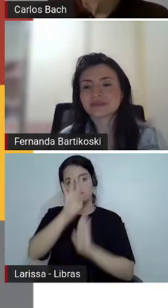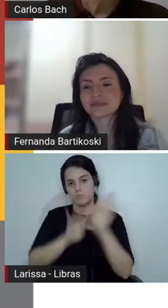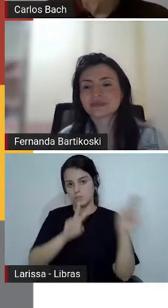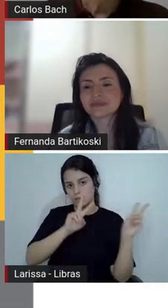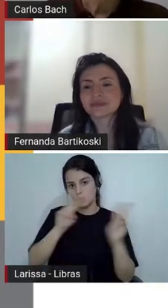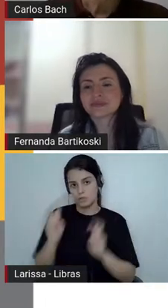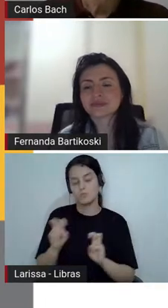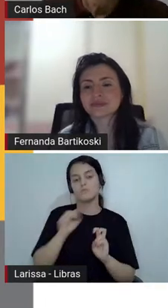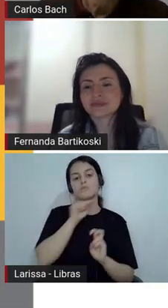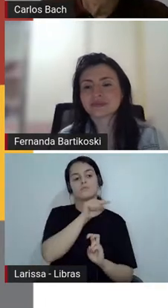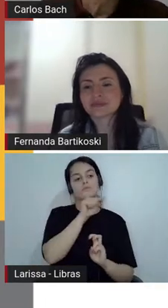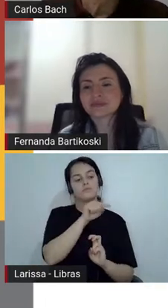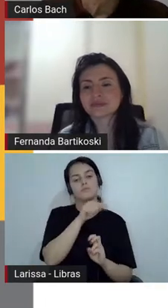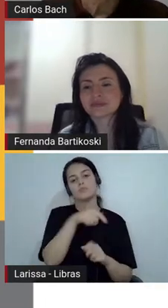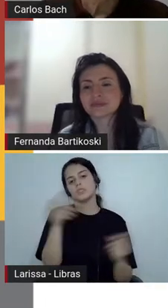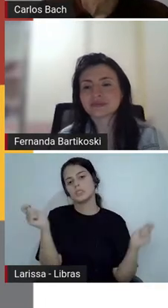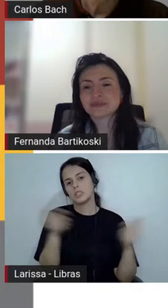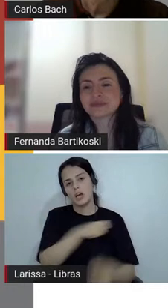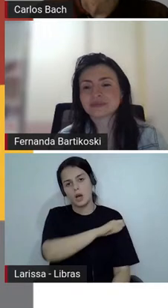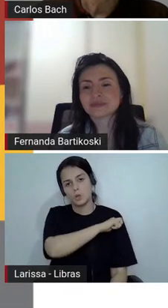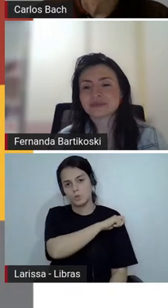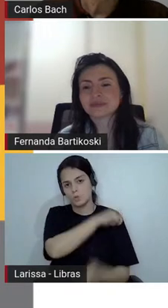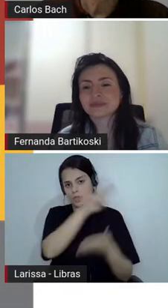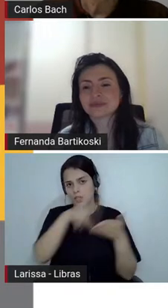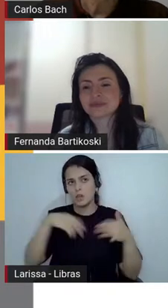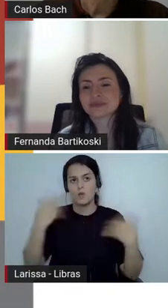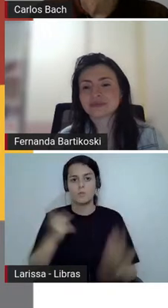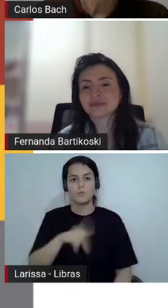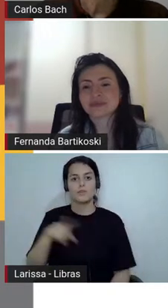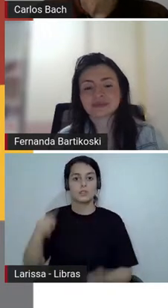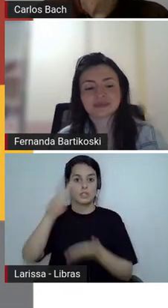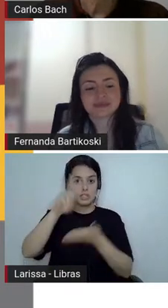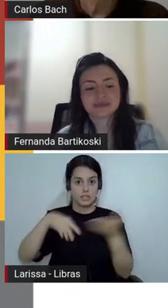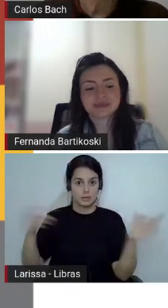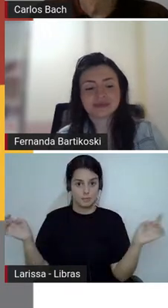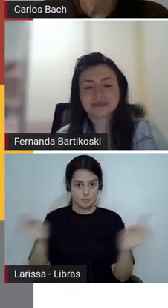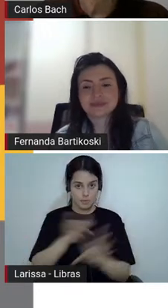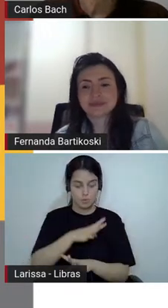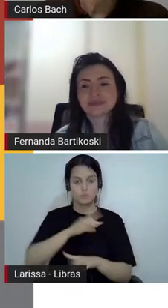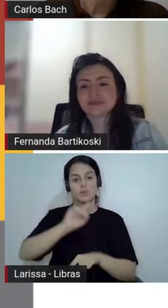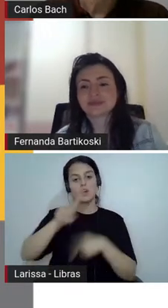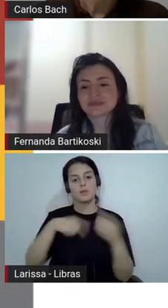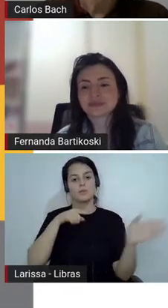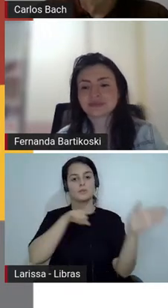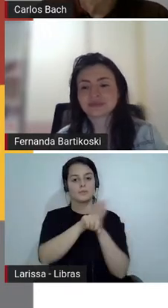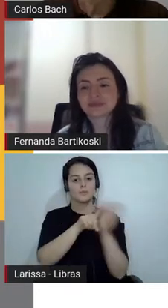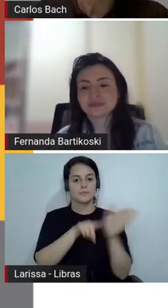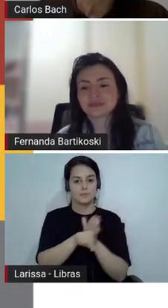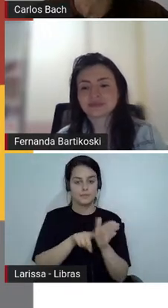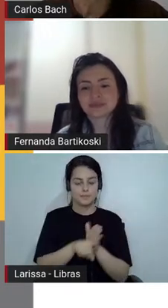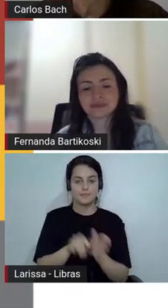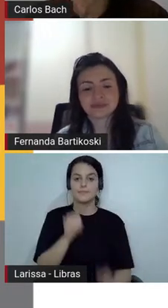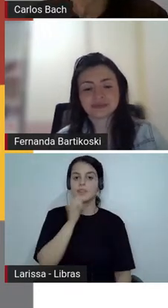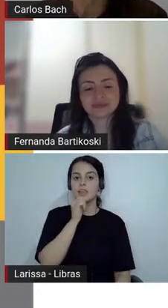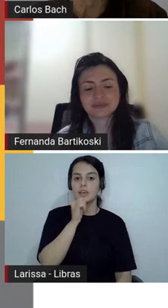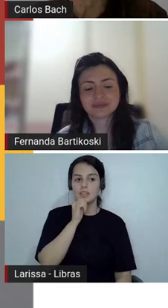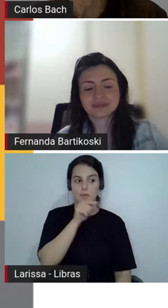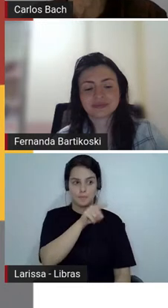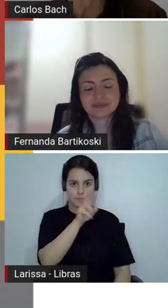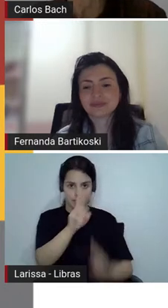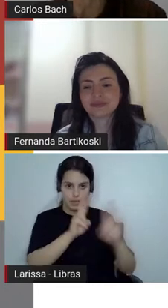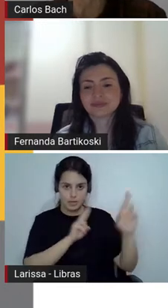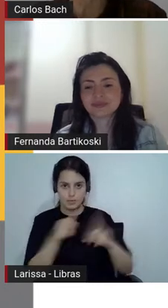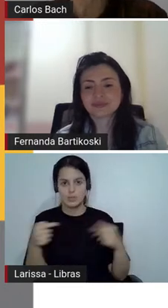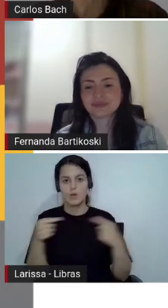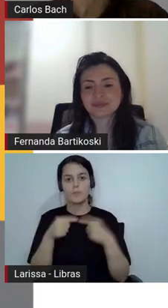a gente vai de novo instigar as indagações esses questionamentos reveja suas respostas sobre